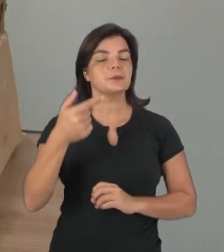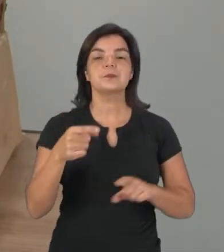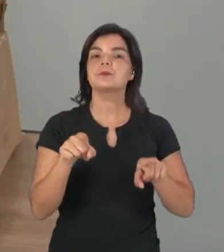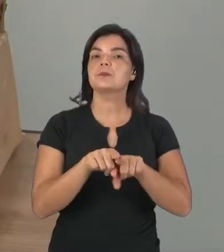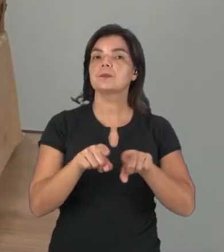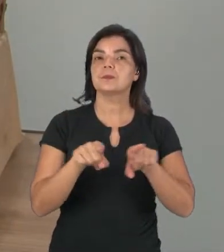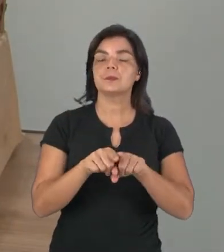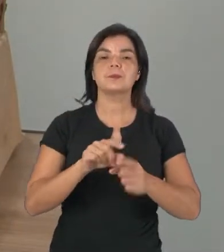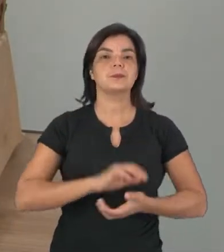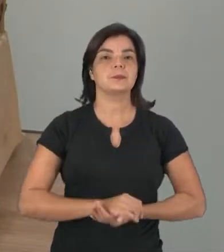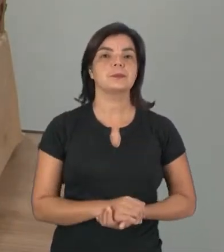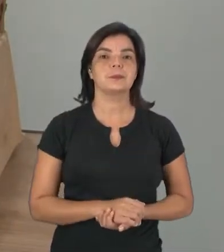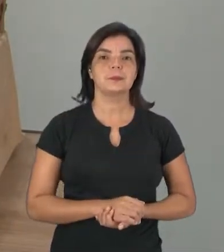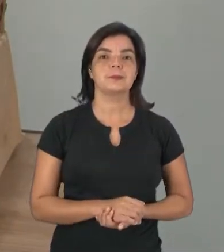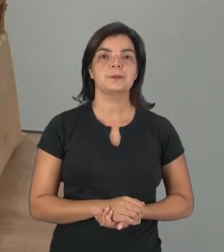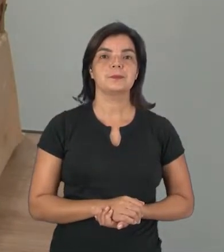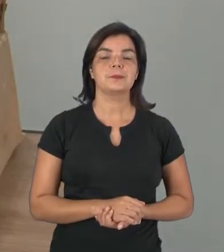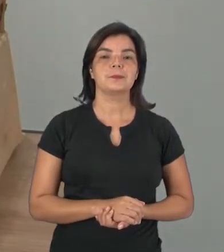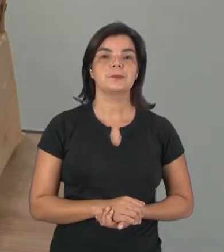bem aqui,